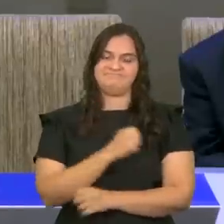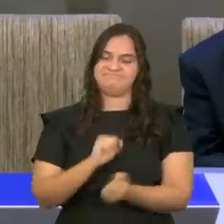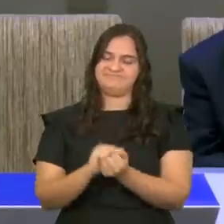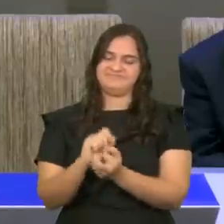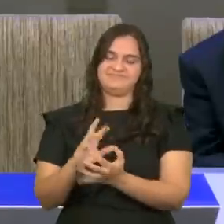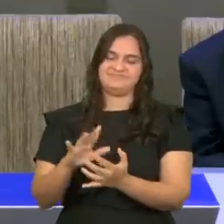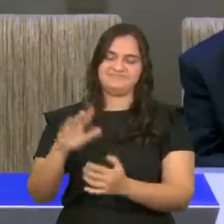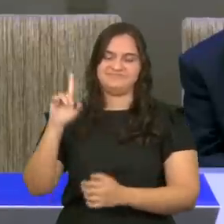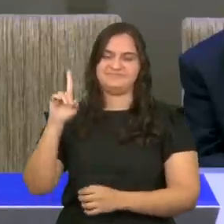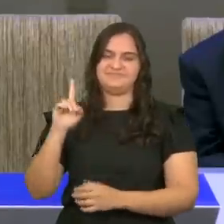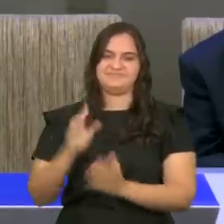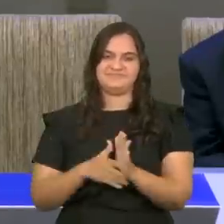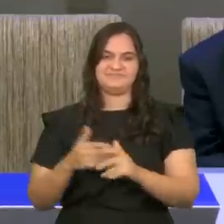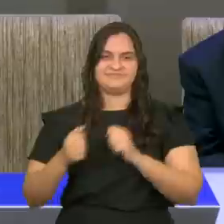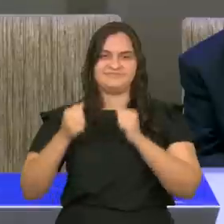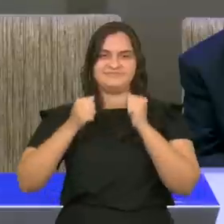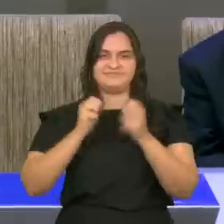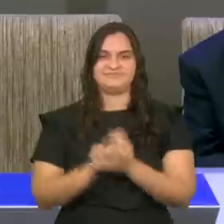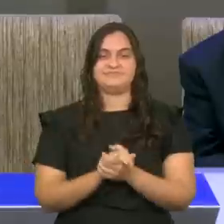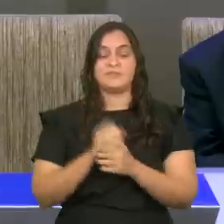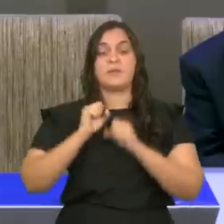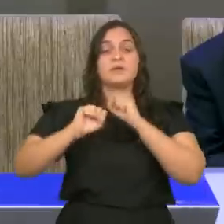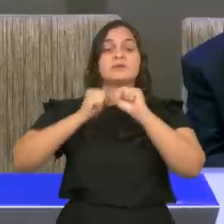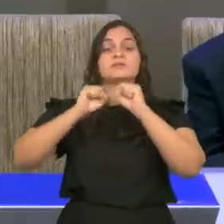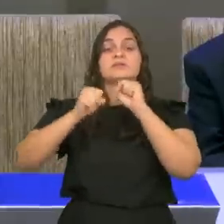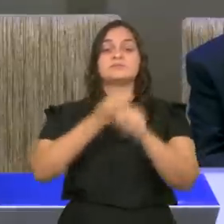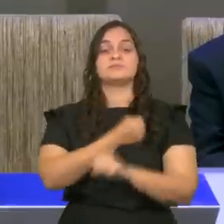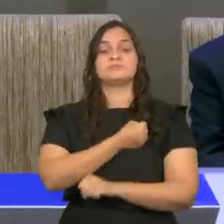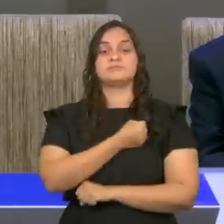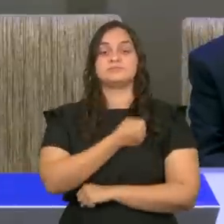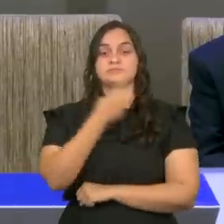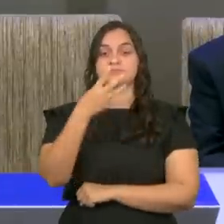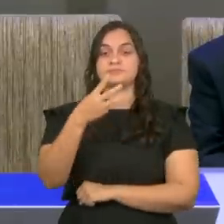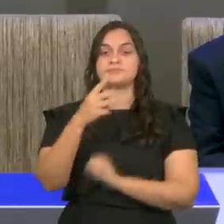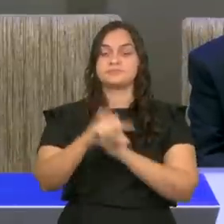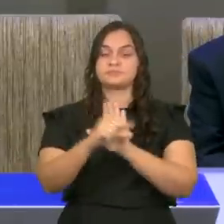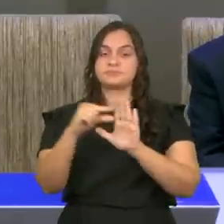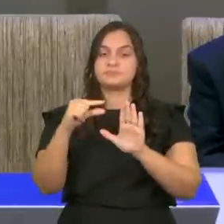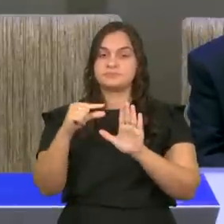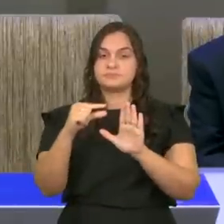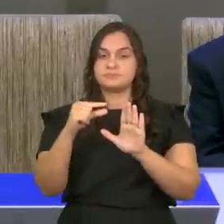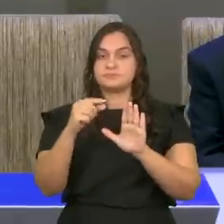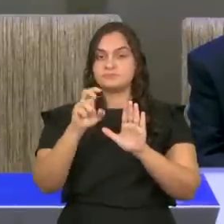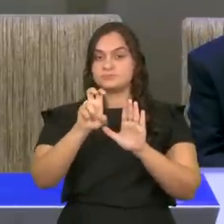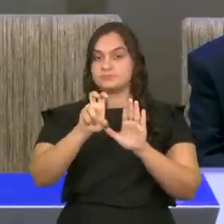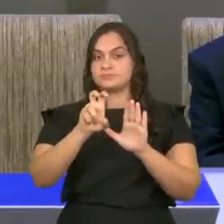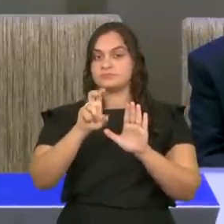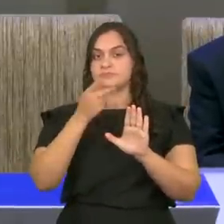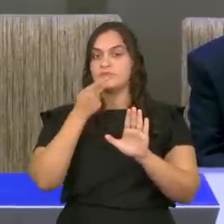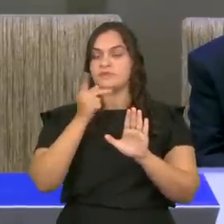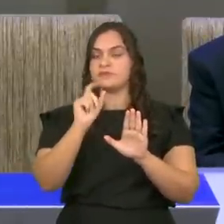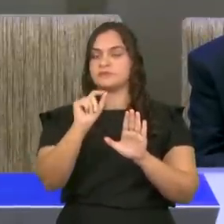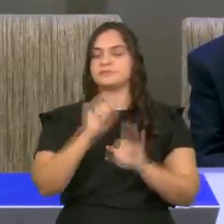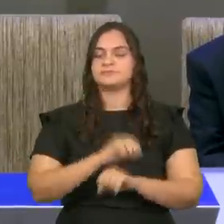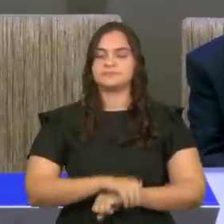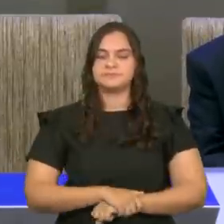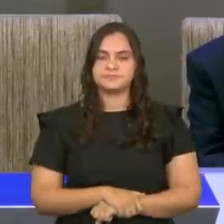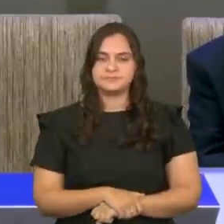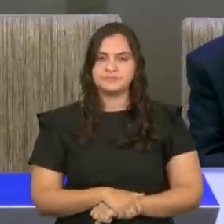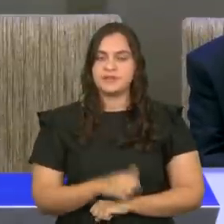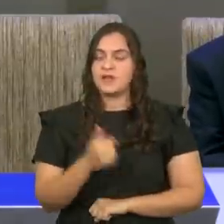a Deus! Aleluia! O salmista no Salmo 3, versículo de número 5, ele diz assim,